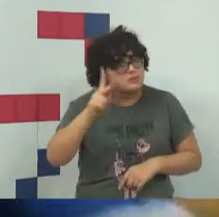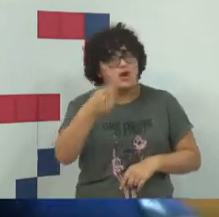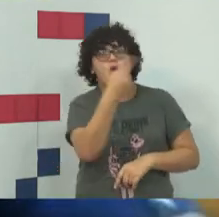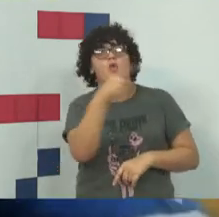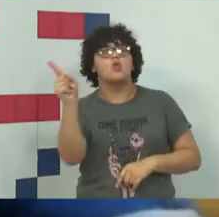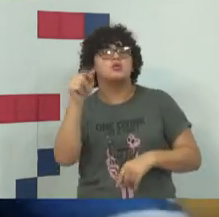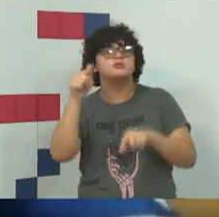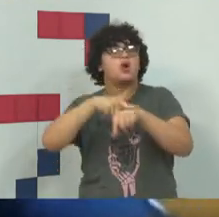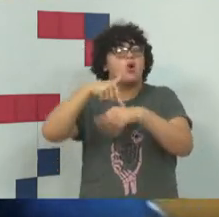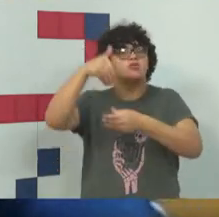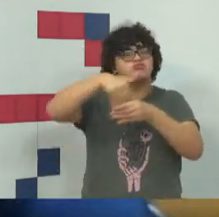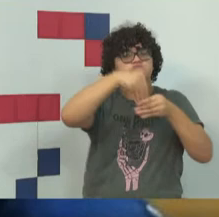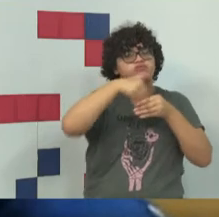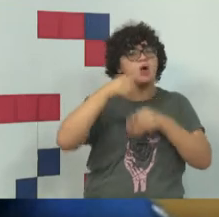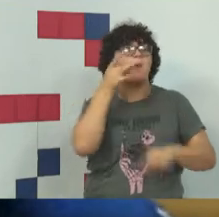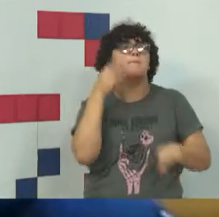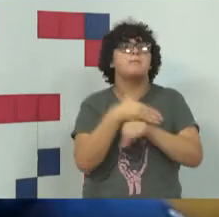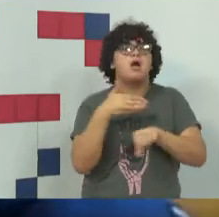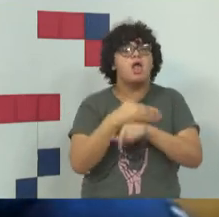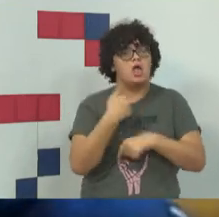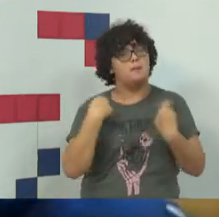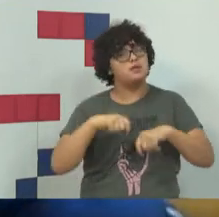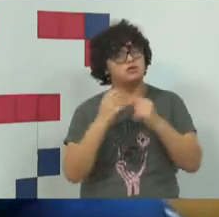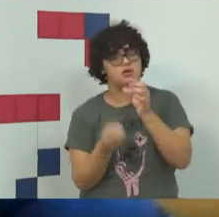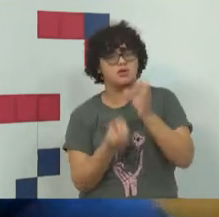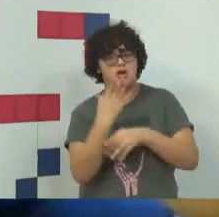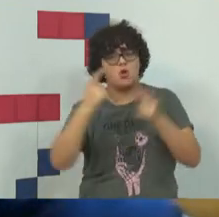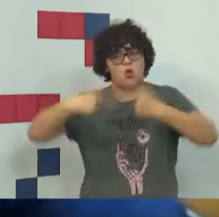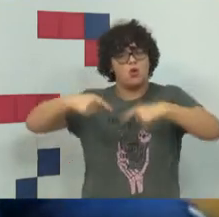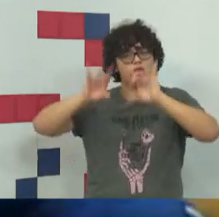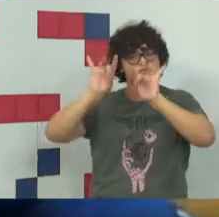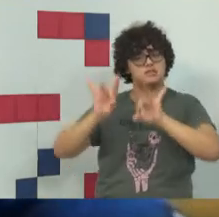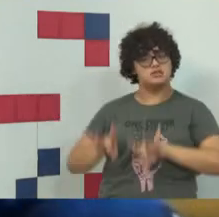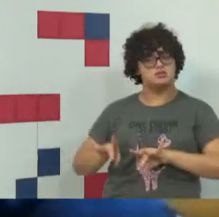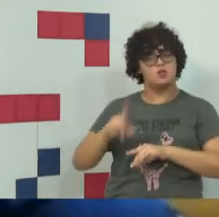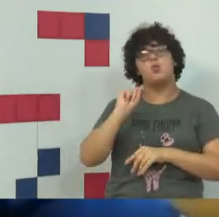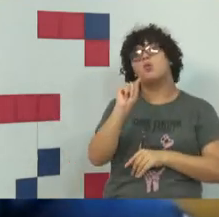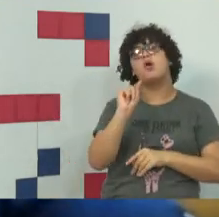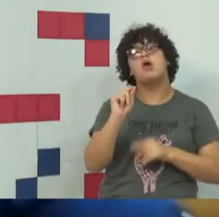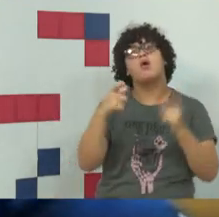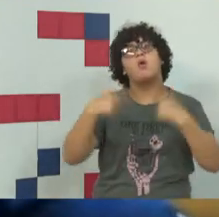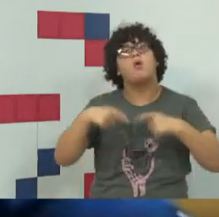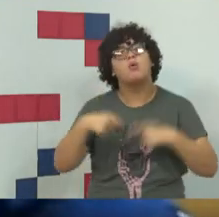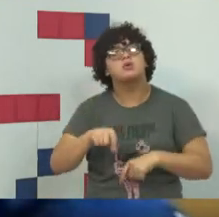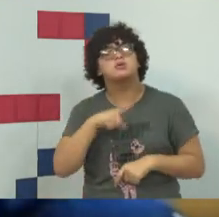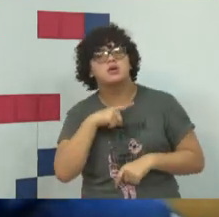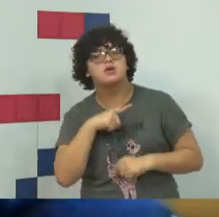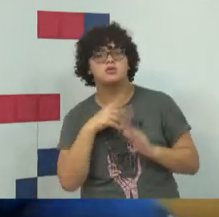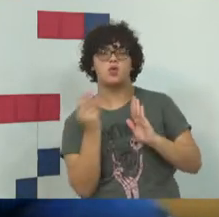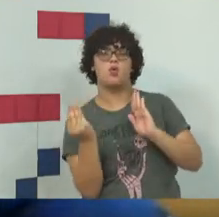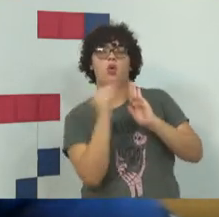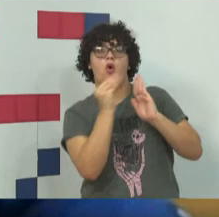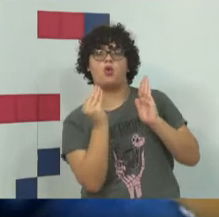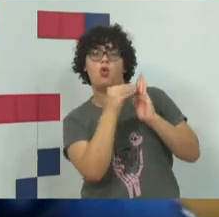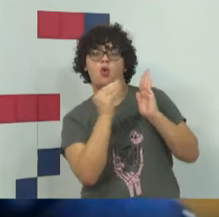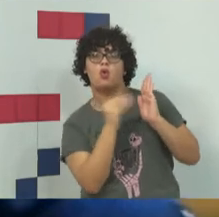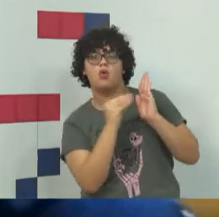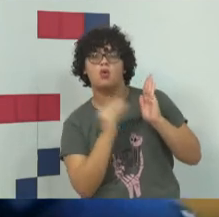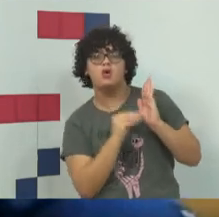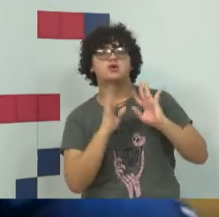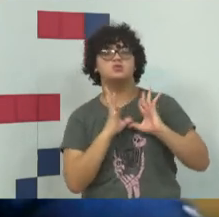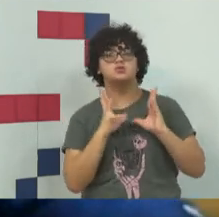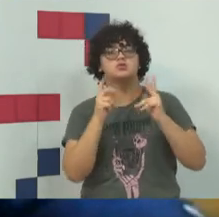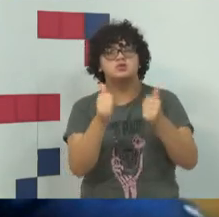participei, a gente cria um local específico, onde a gente coloca todas as